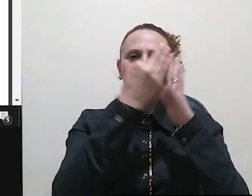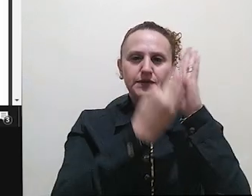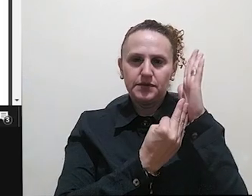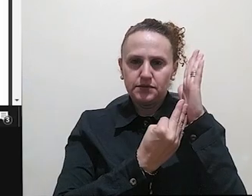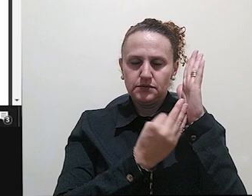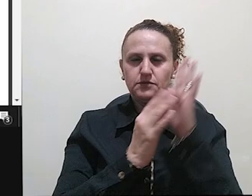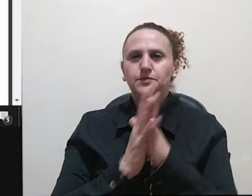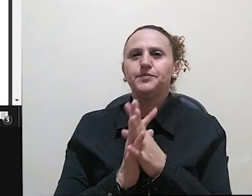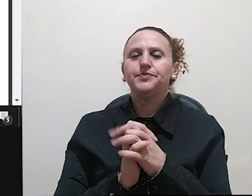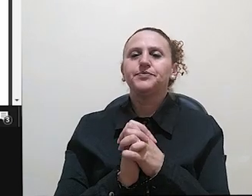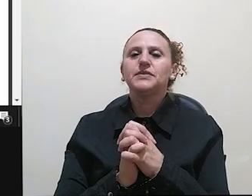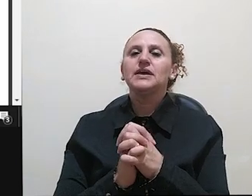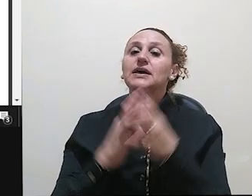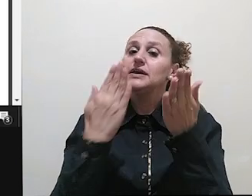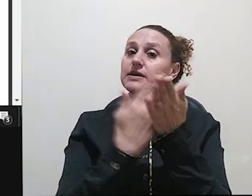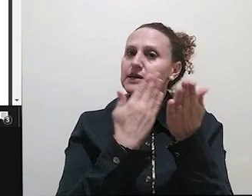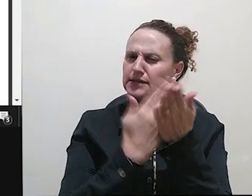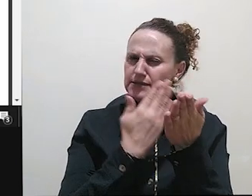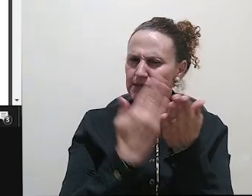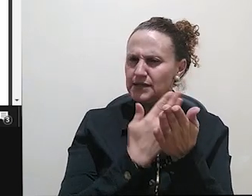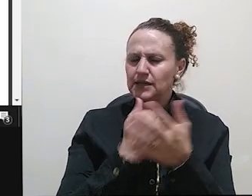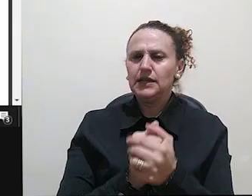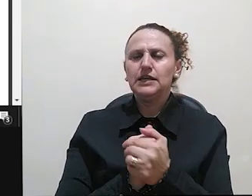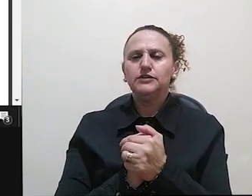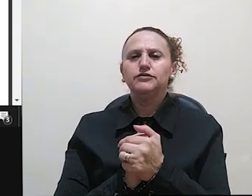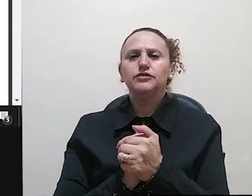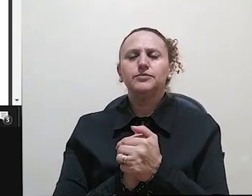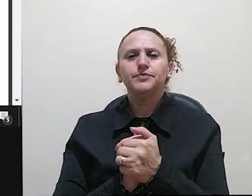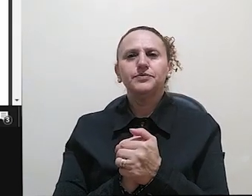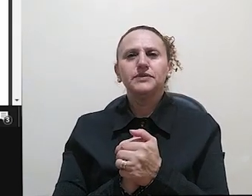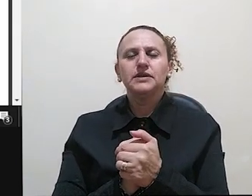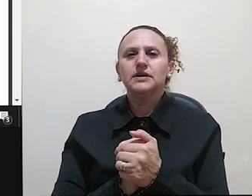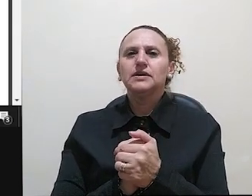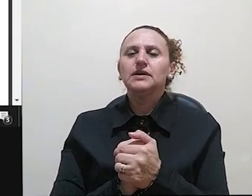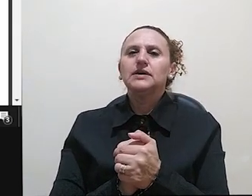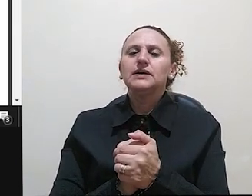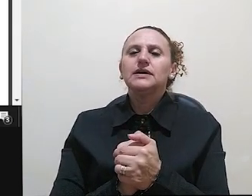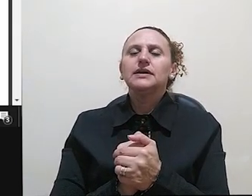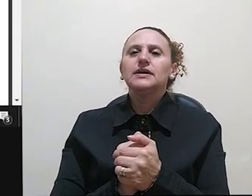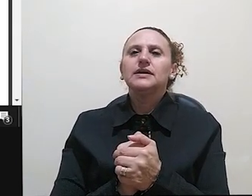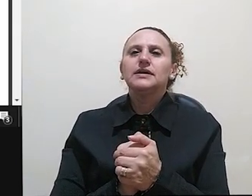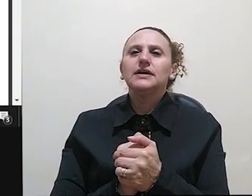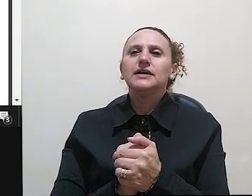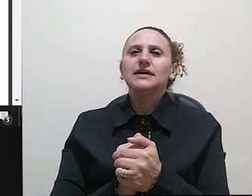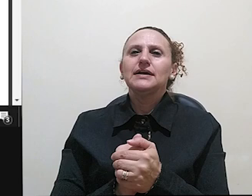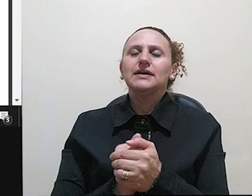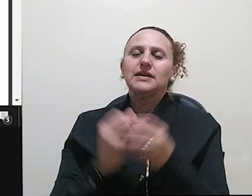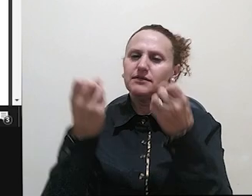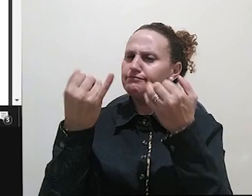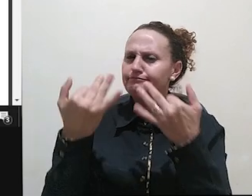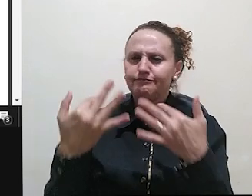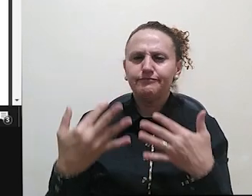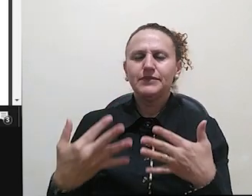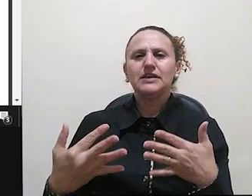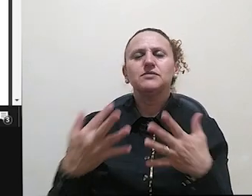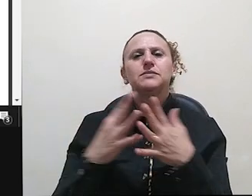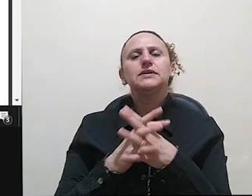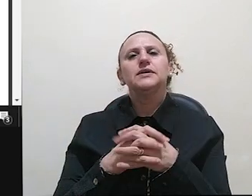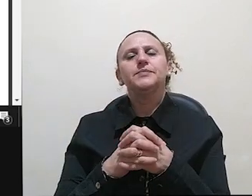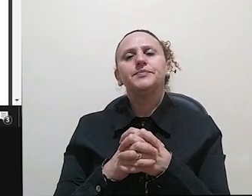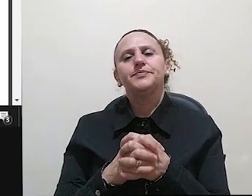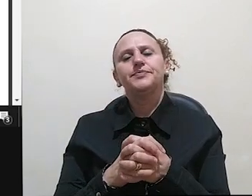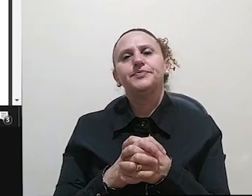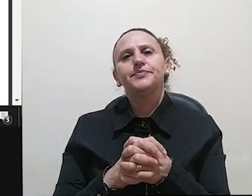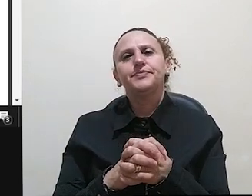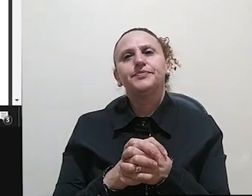livro Ensaios de Filosofia da Linguística de Borges Neto não trata de problemas, análises linguísticas ou filosofia